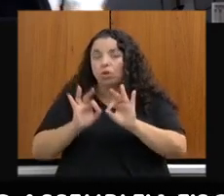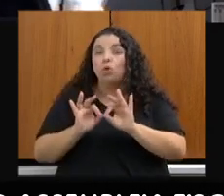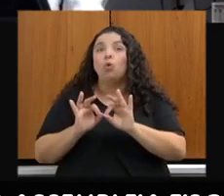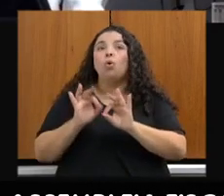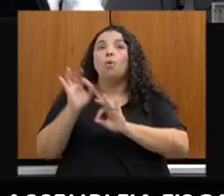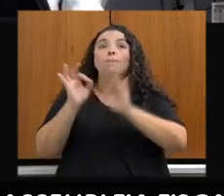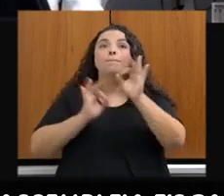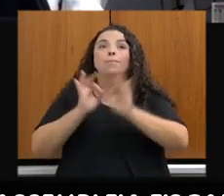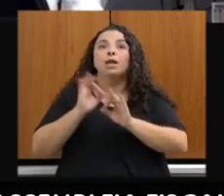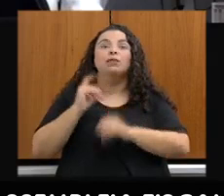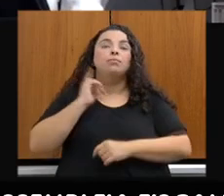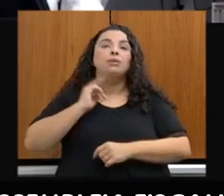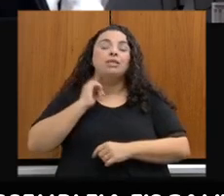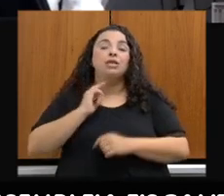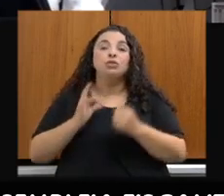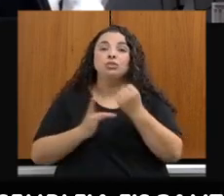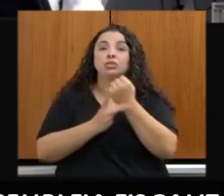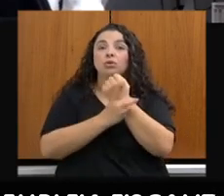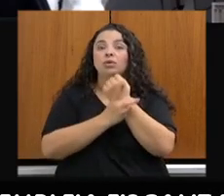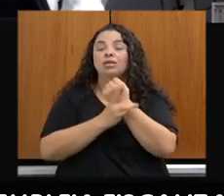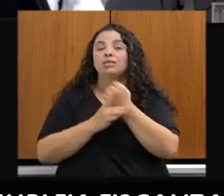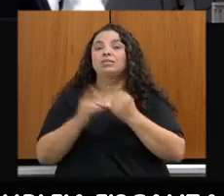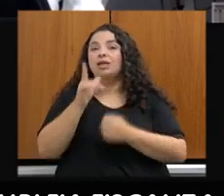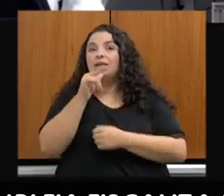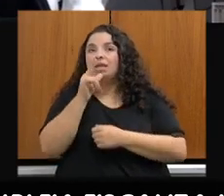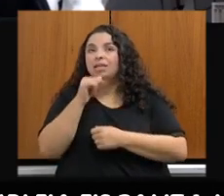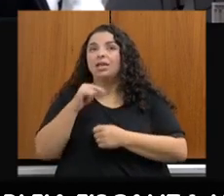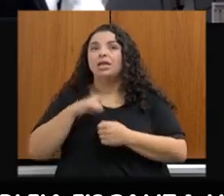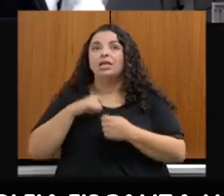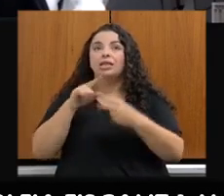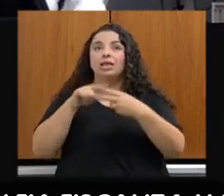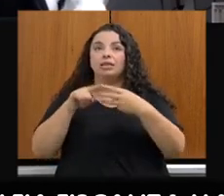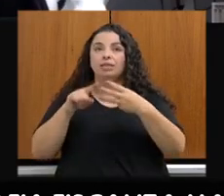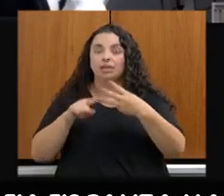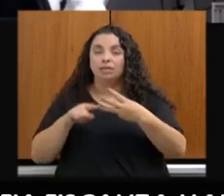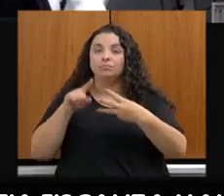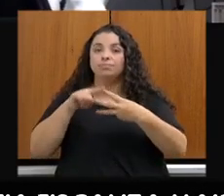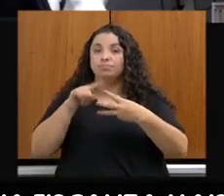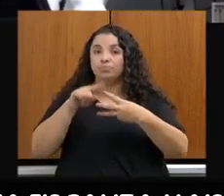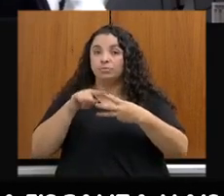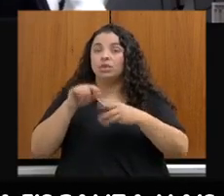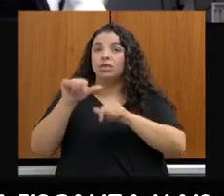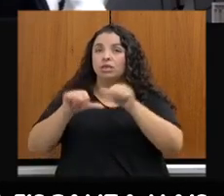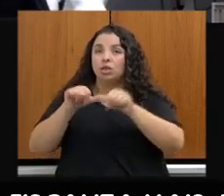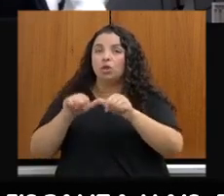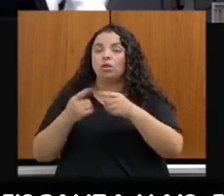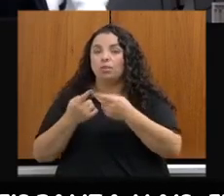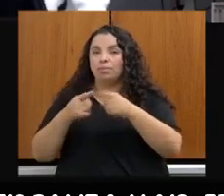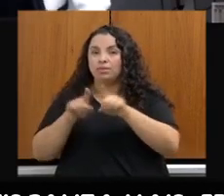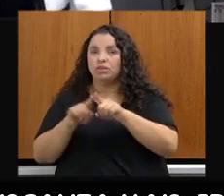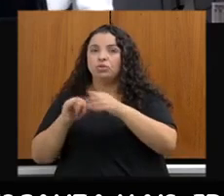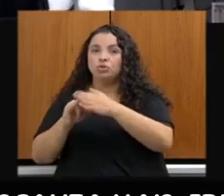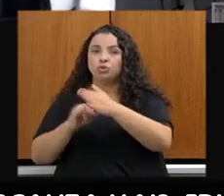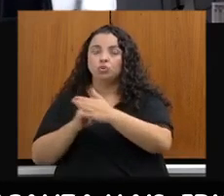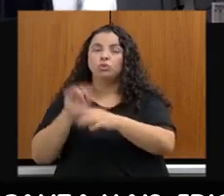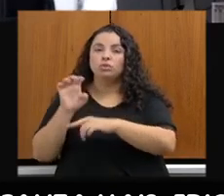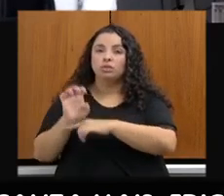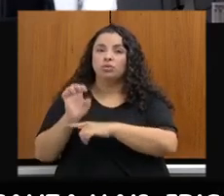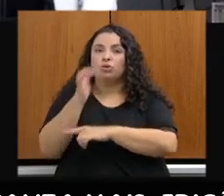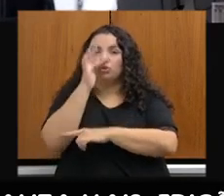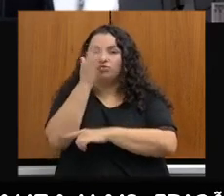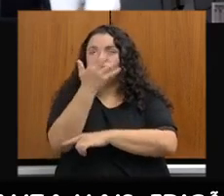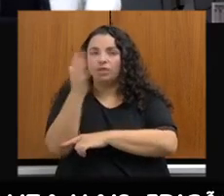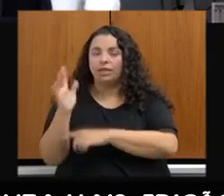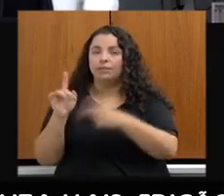que considera três pilares, o pilar da restauração, junto com o Instituto Estadual de Florestas, também já abordado anteriormente,